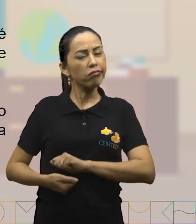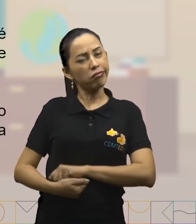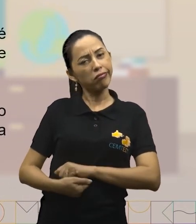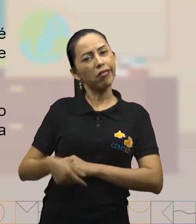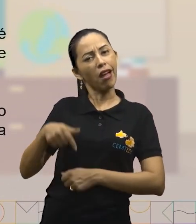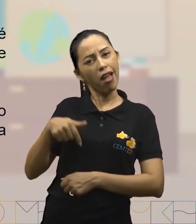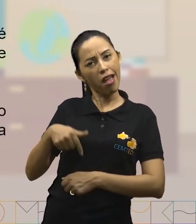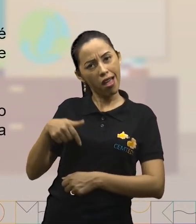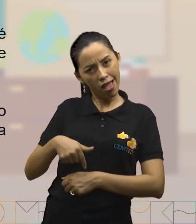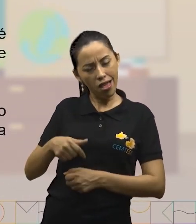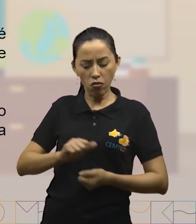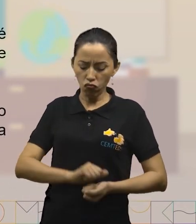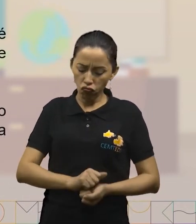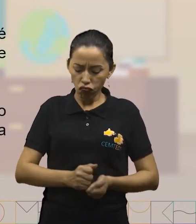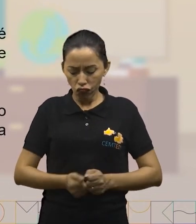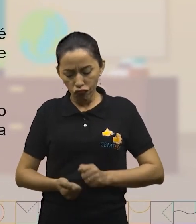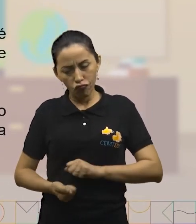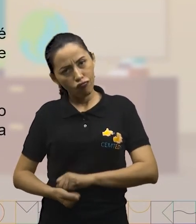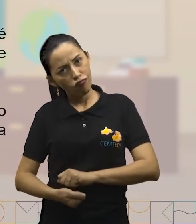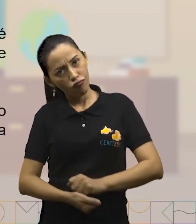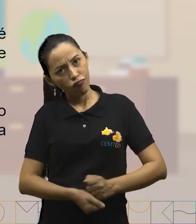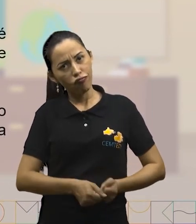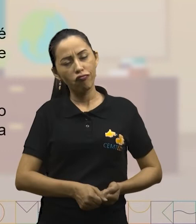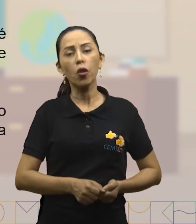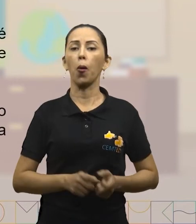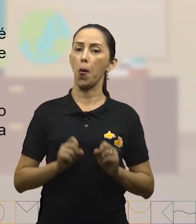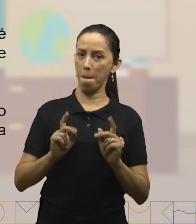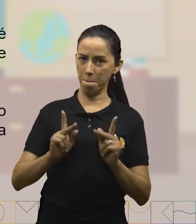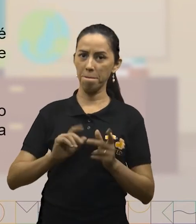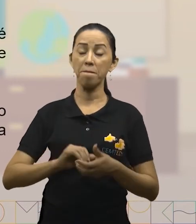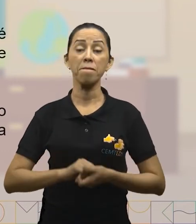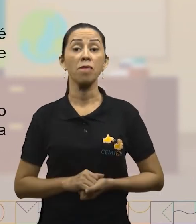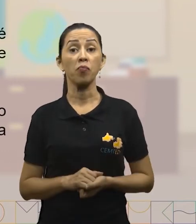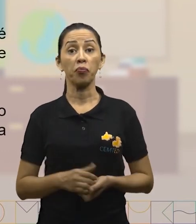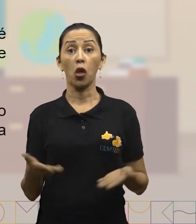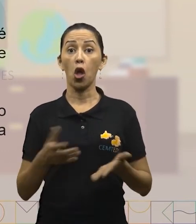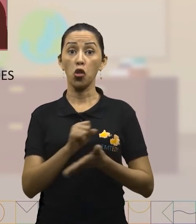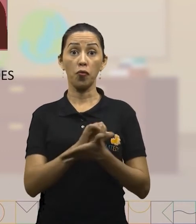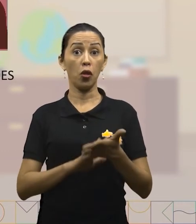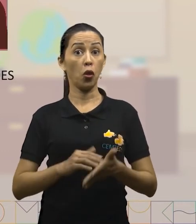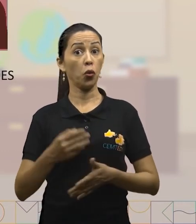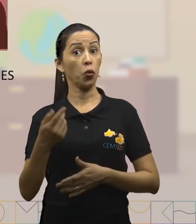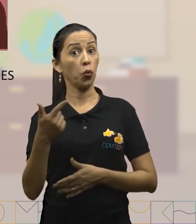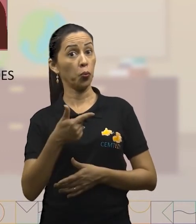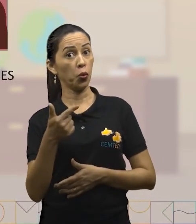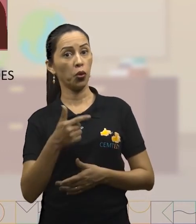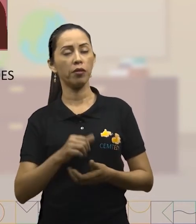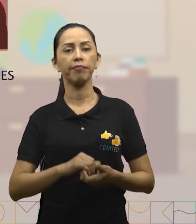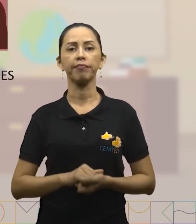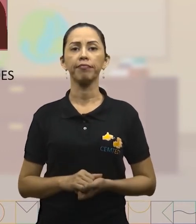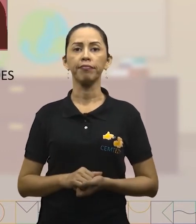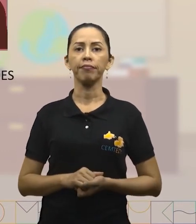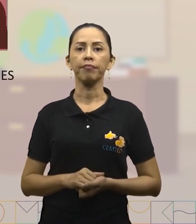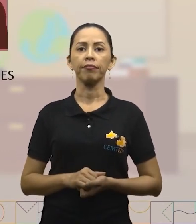ocorre ao longo do tubo digestório. Vamos à atividade número 2. Os sistemas digestório e